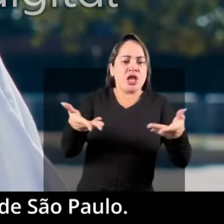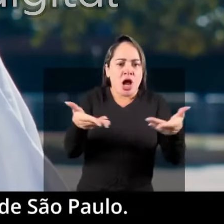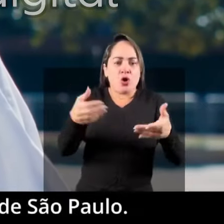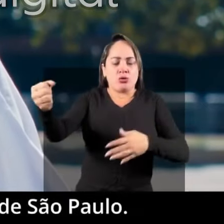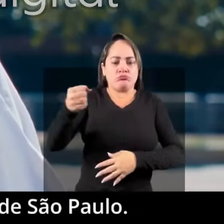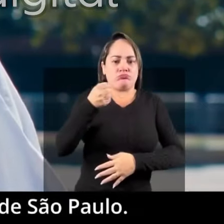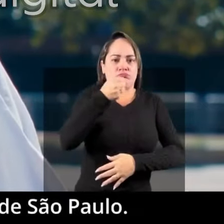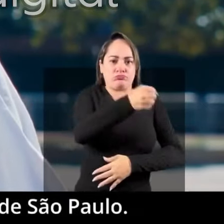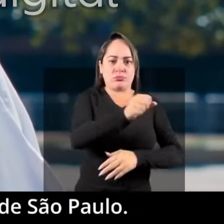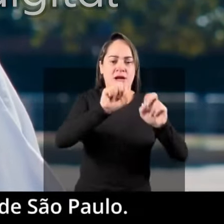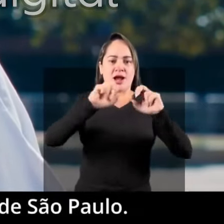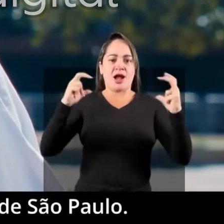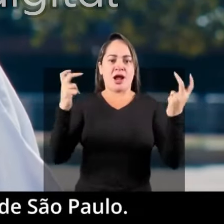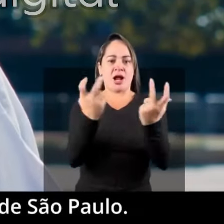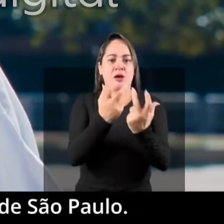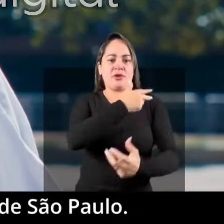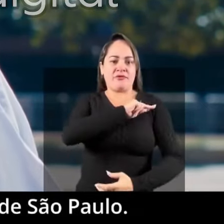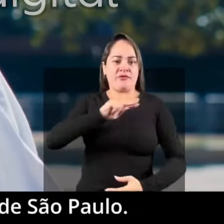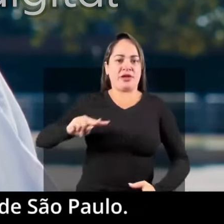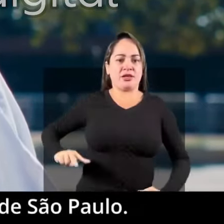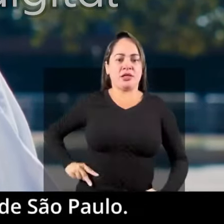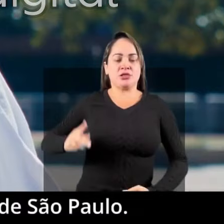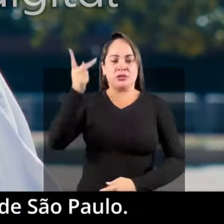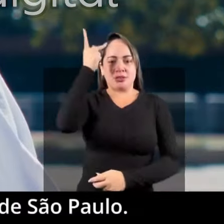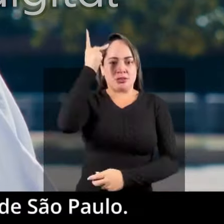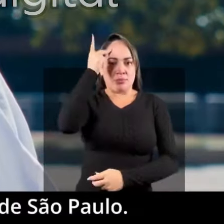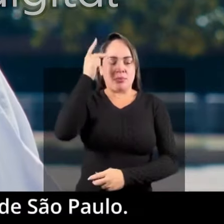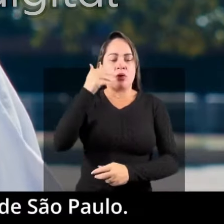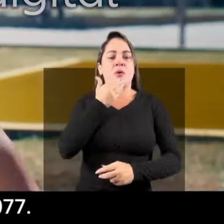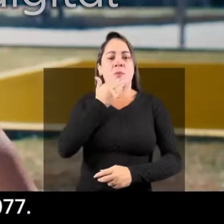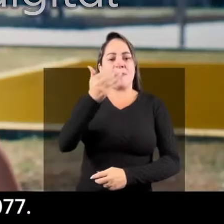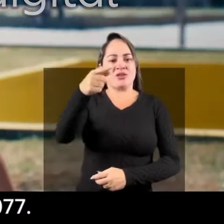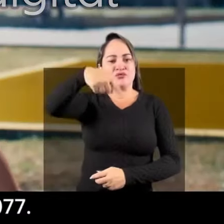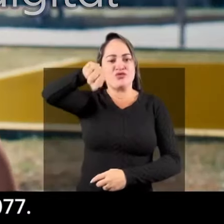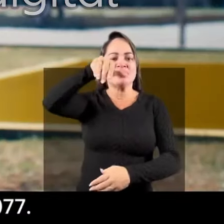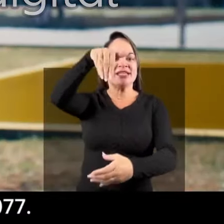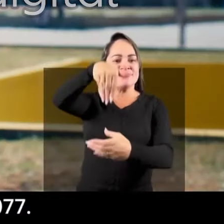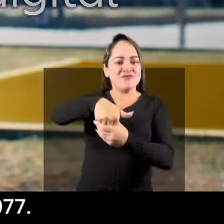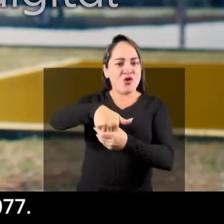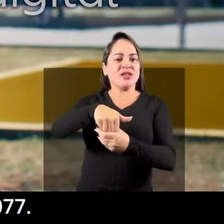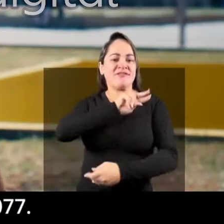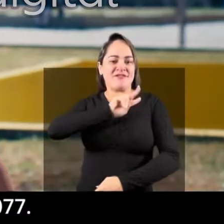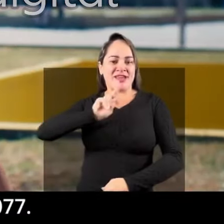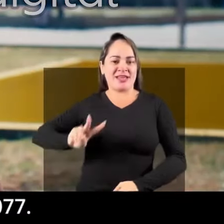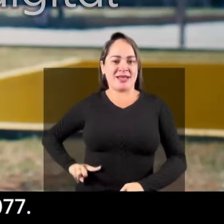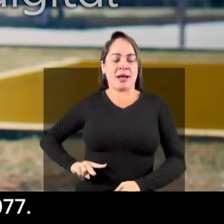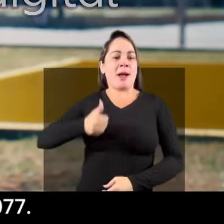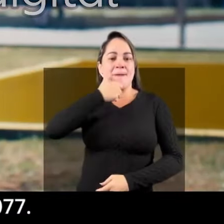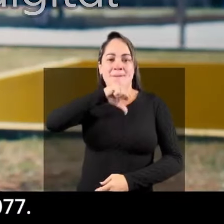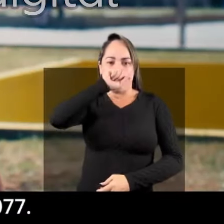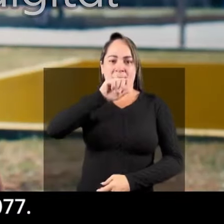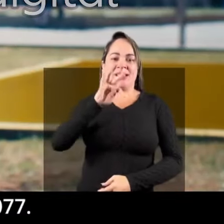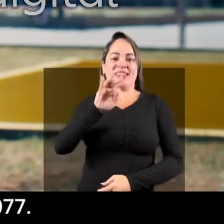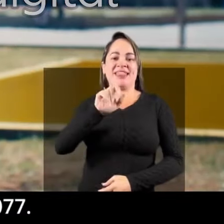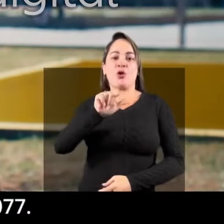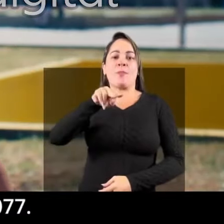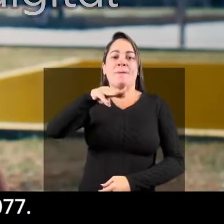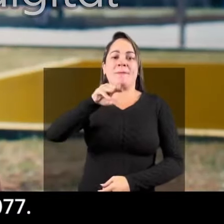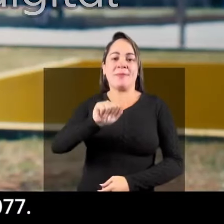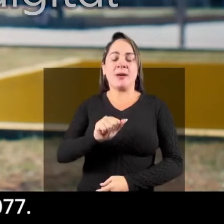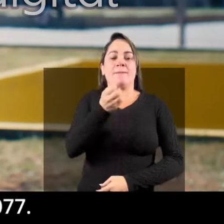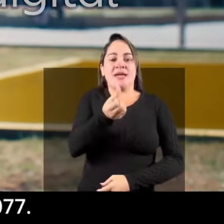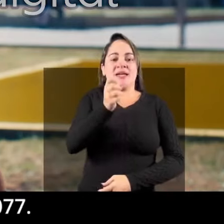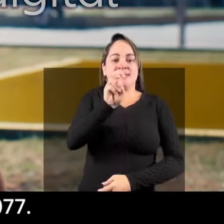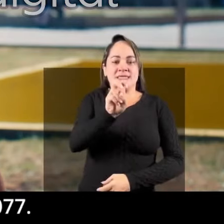é hora de ocupar uma cadeira na Câmara de Vereadores de São Paulo. Peço seu voto para a vereadora Mãe Telma